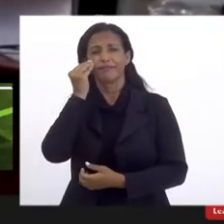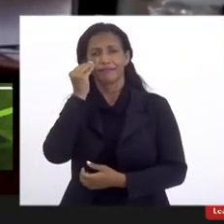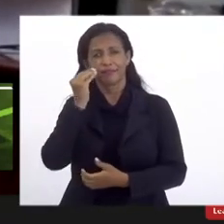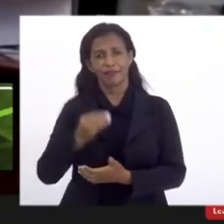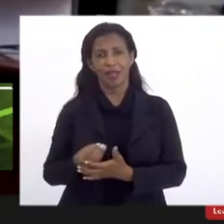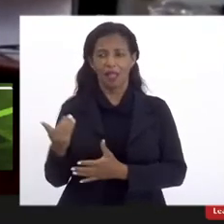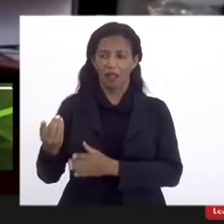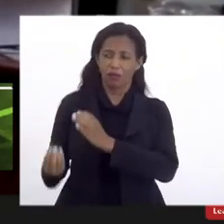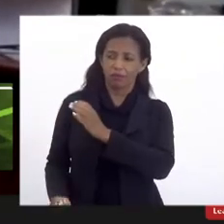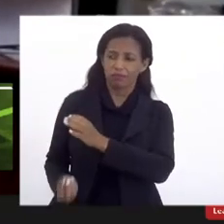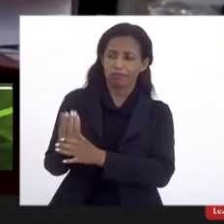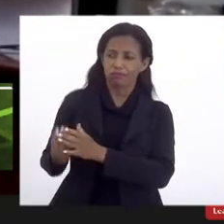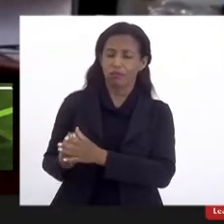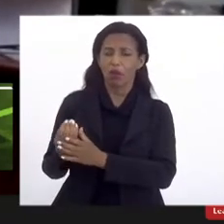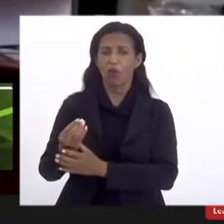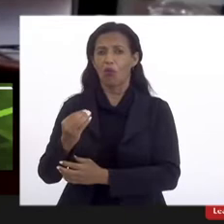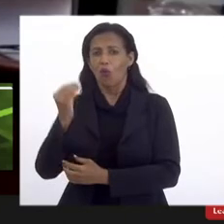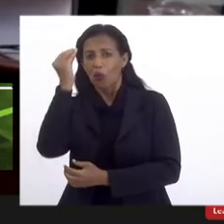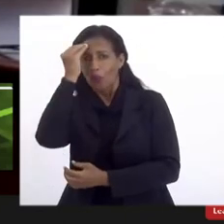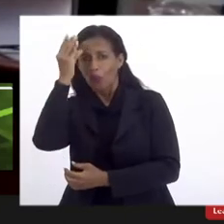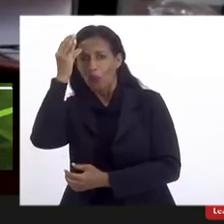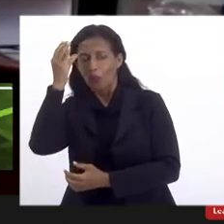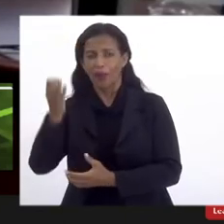produz conhecimento,